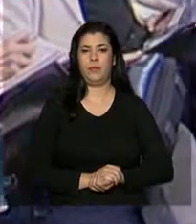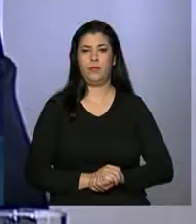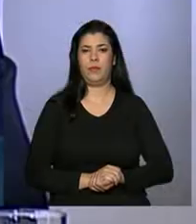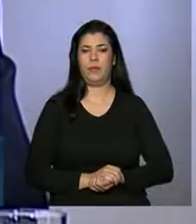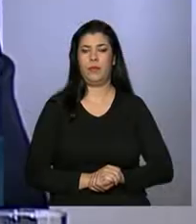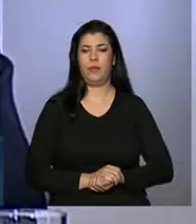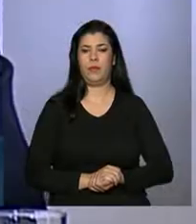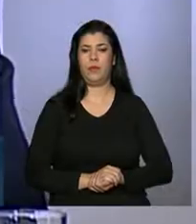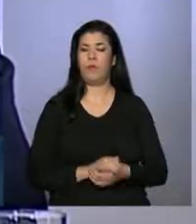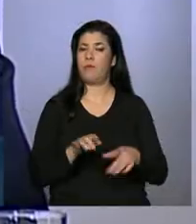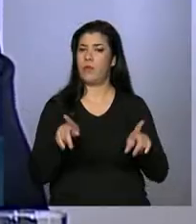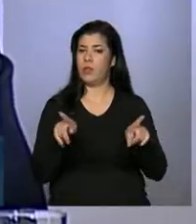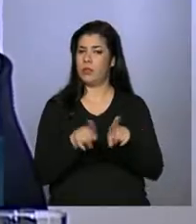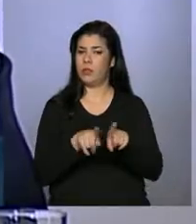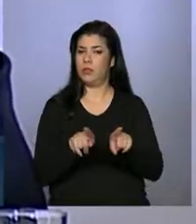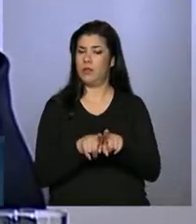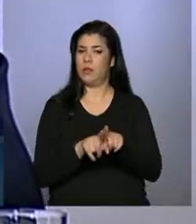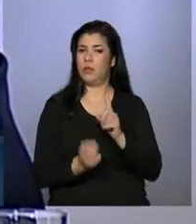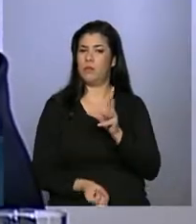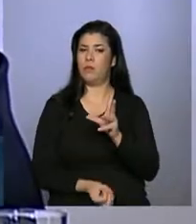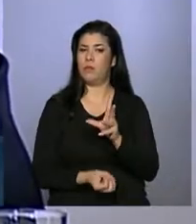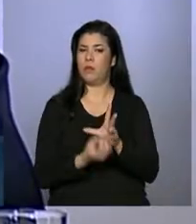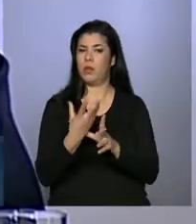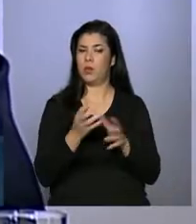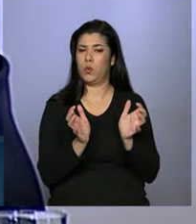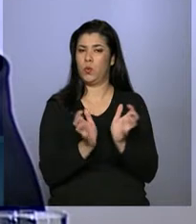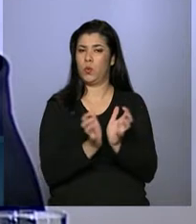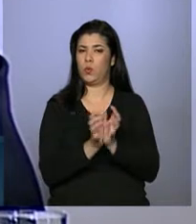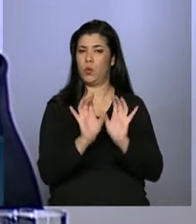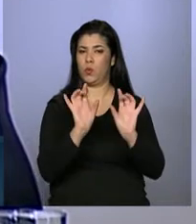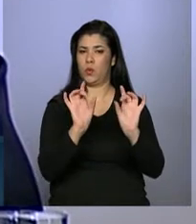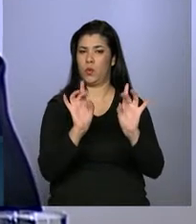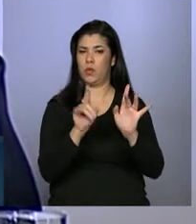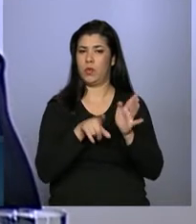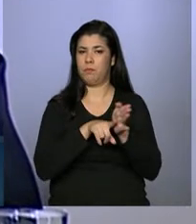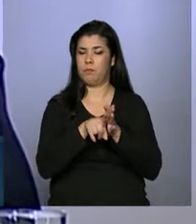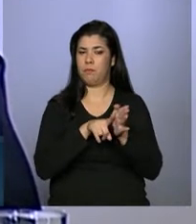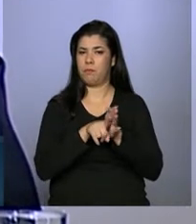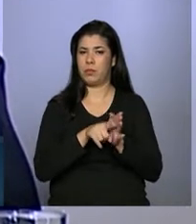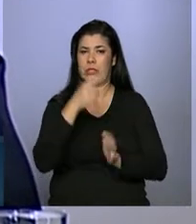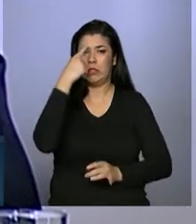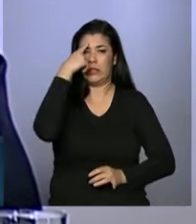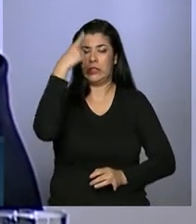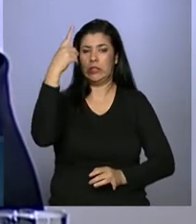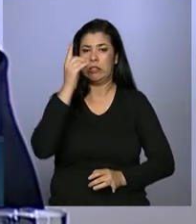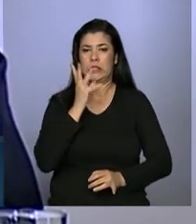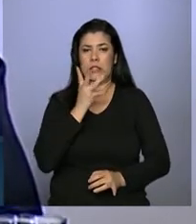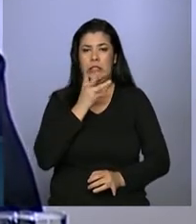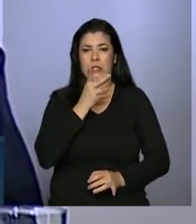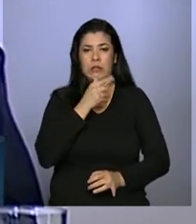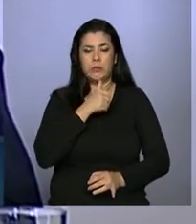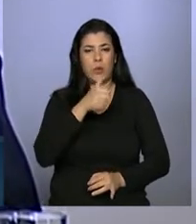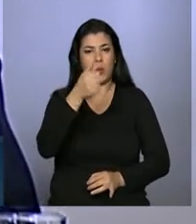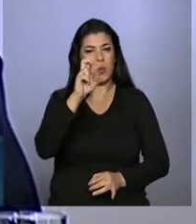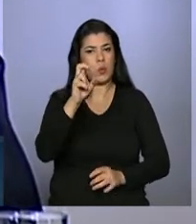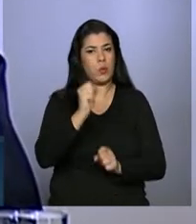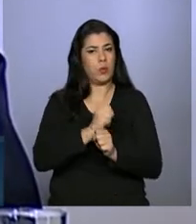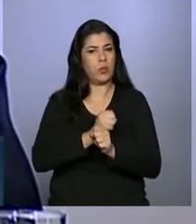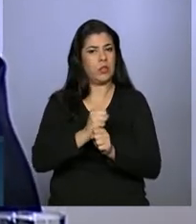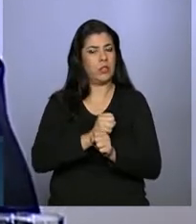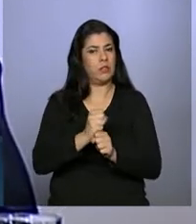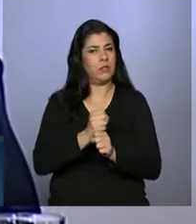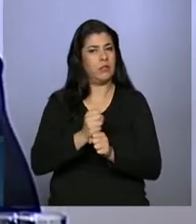Também partiu dos Auditores a ideia que levou quase 15 anos para ser aprovada no Congresso